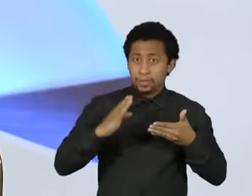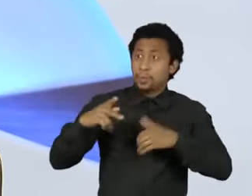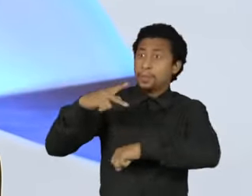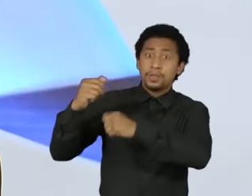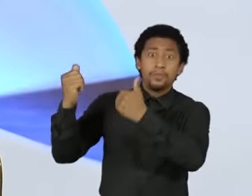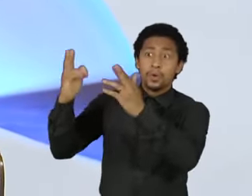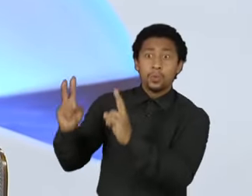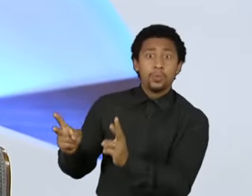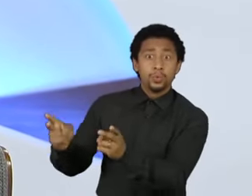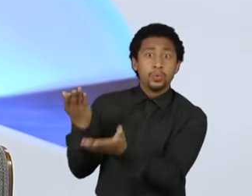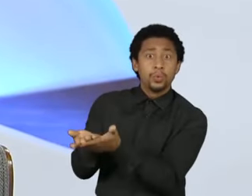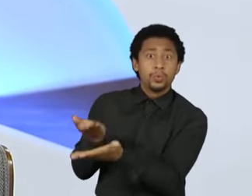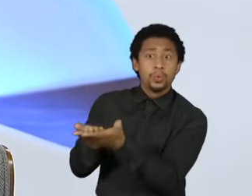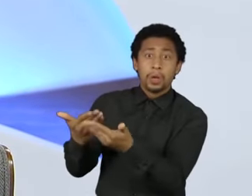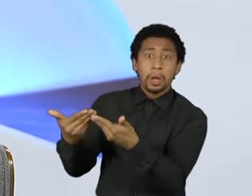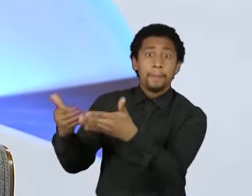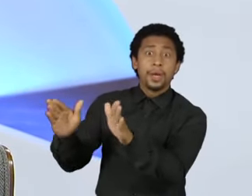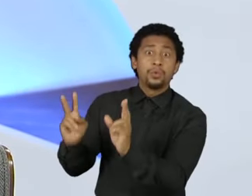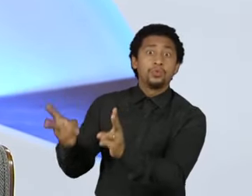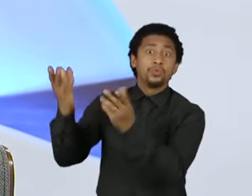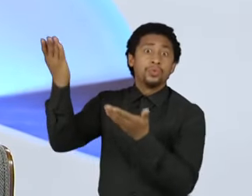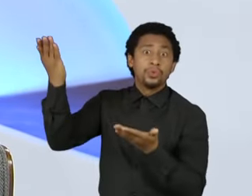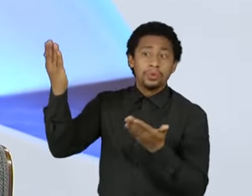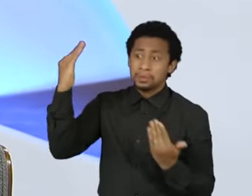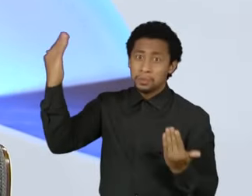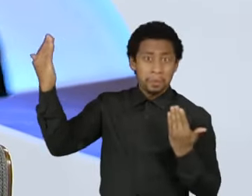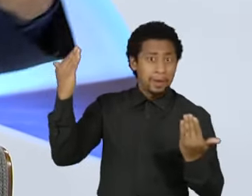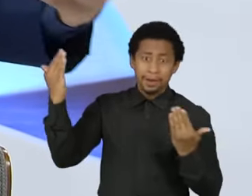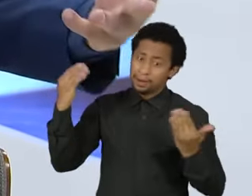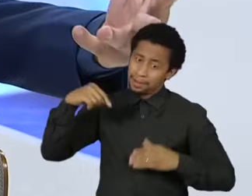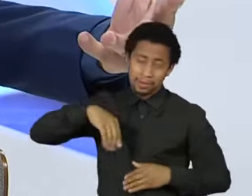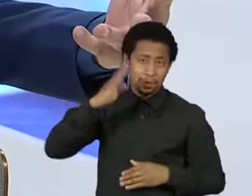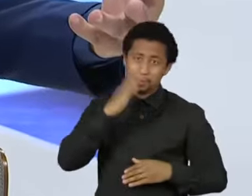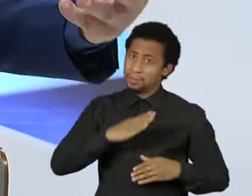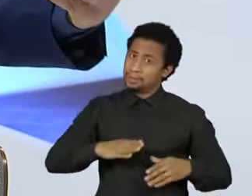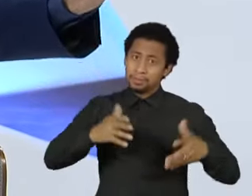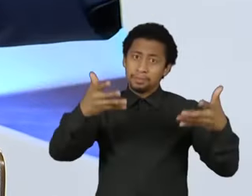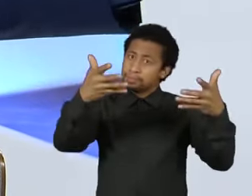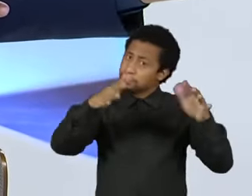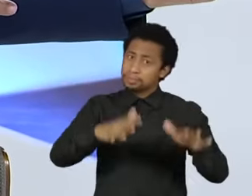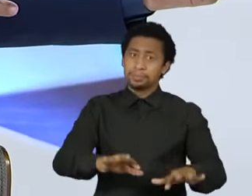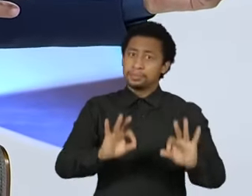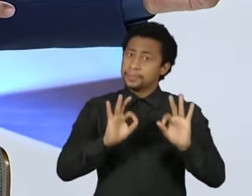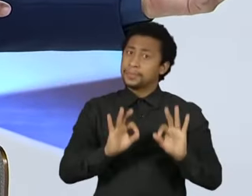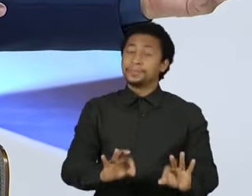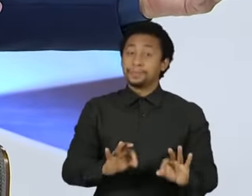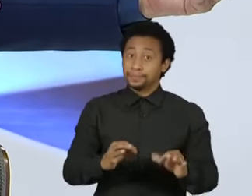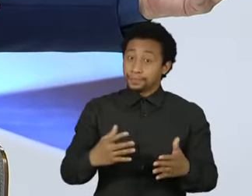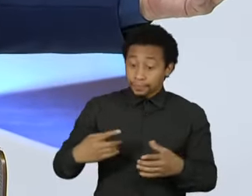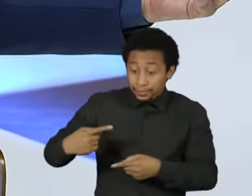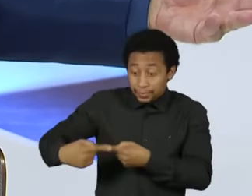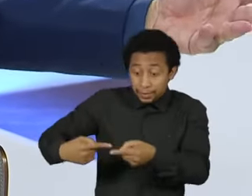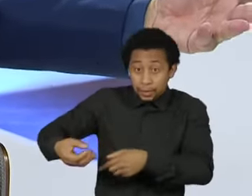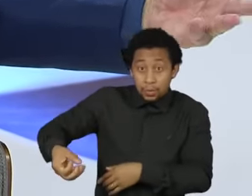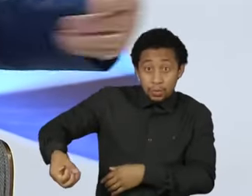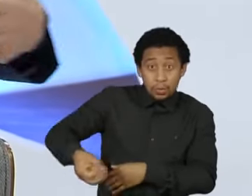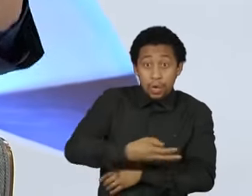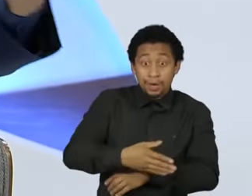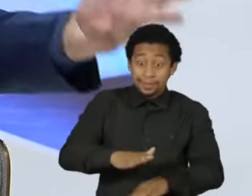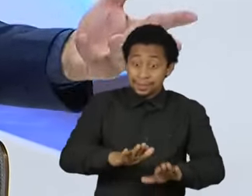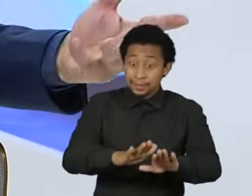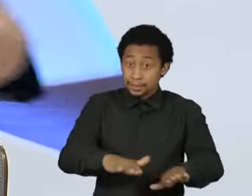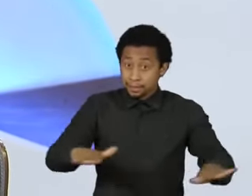tivemos no nosso país. Então, assim, tem um rombo no casco na formação dessa geração de meninos, que é o que você está